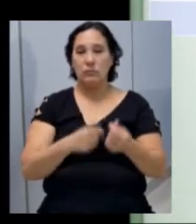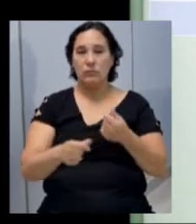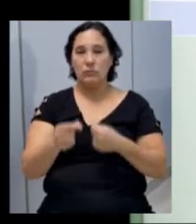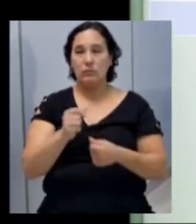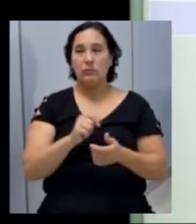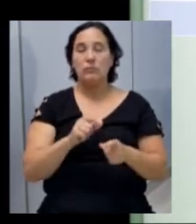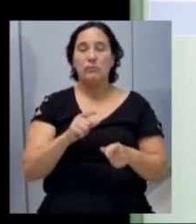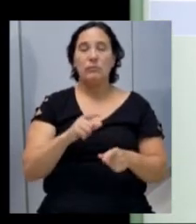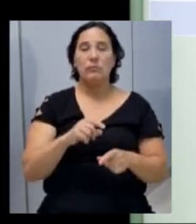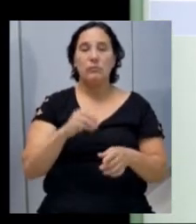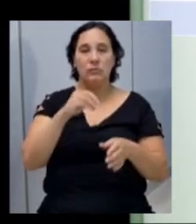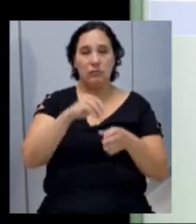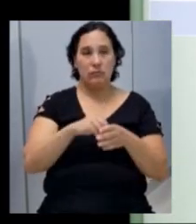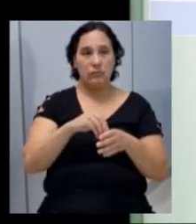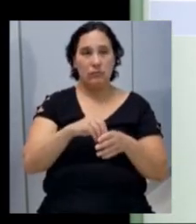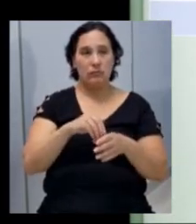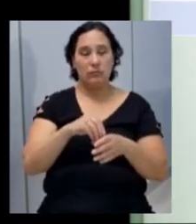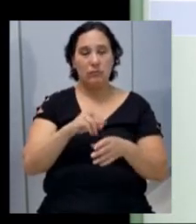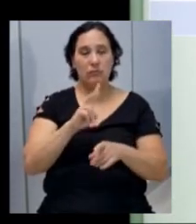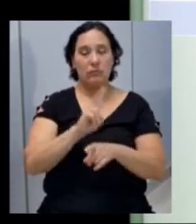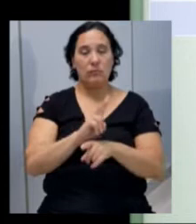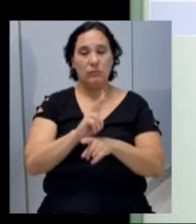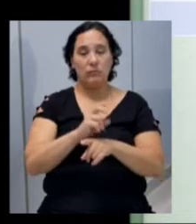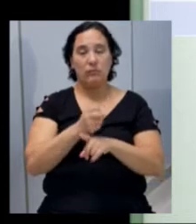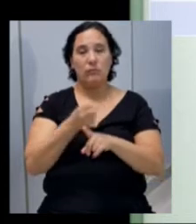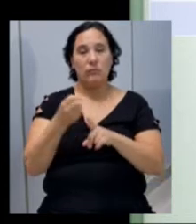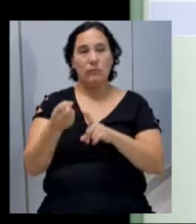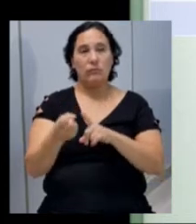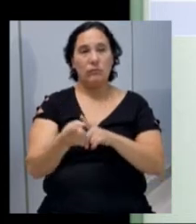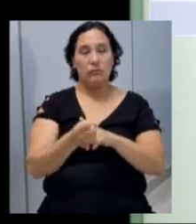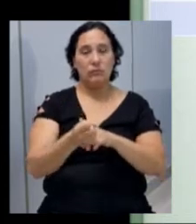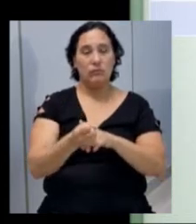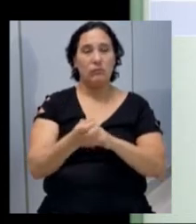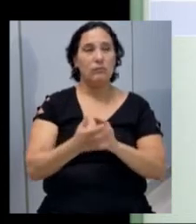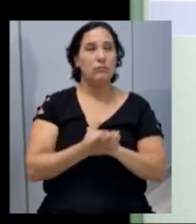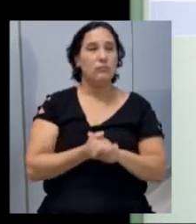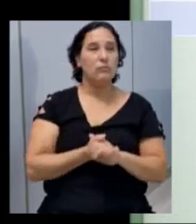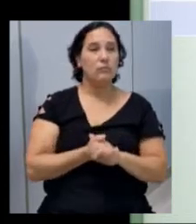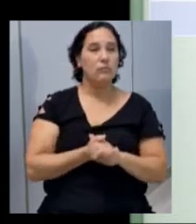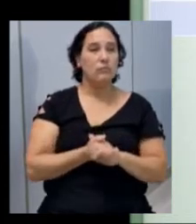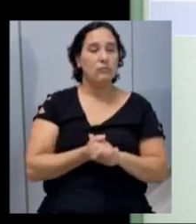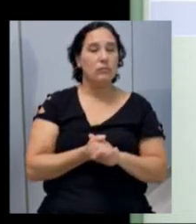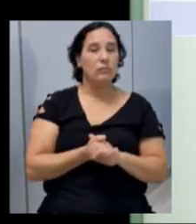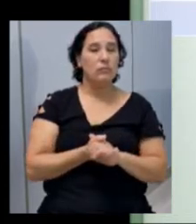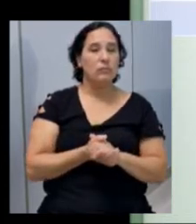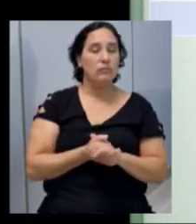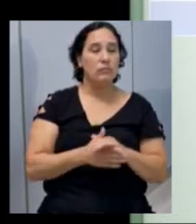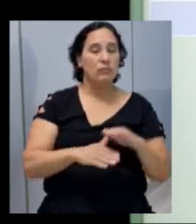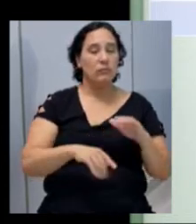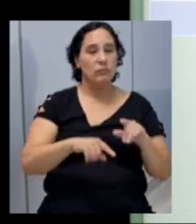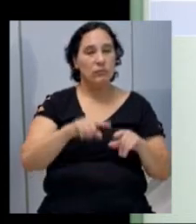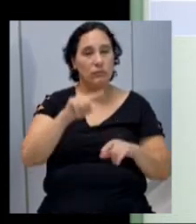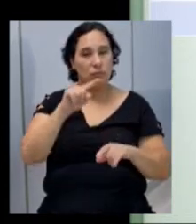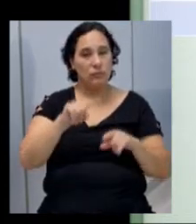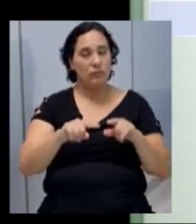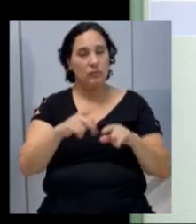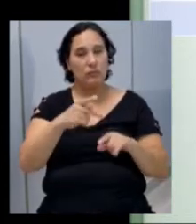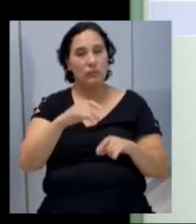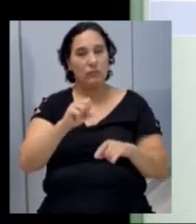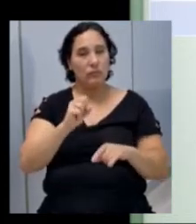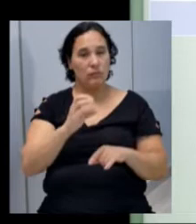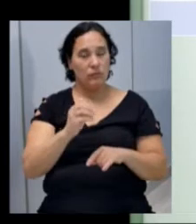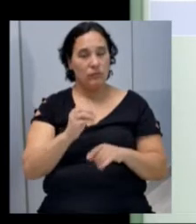Ainda dentro da Assistência Social tem a manutenção do piso de transição de média complexidade e os pisos do Estado,